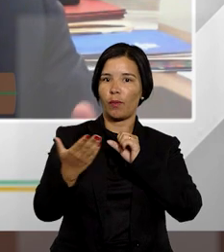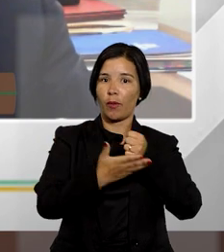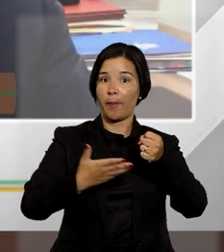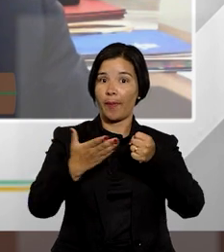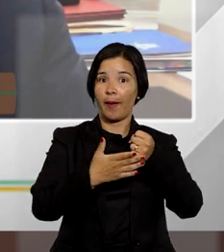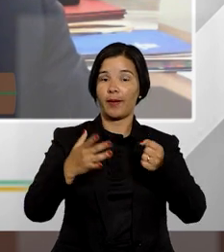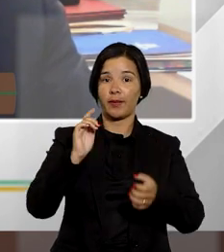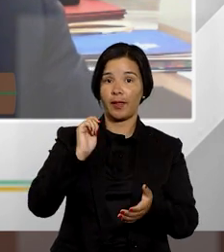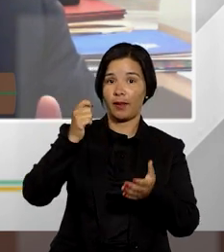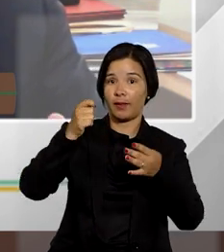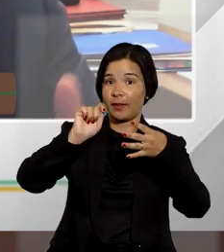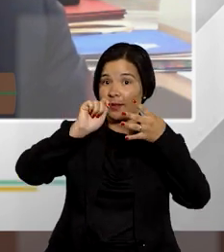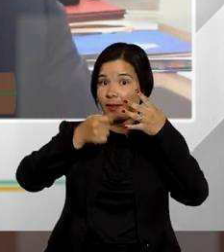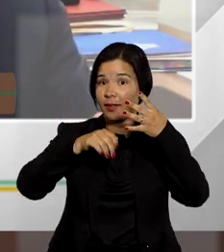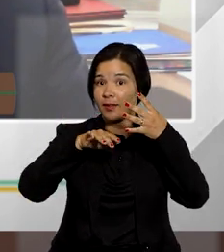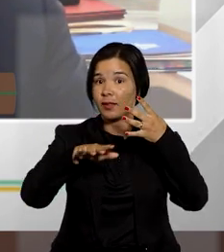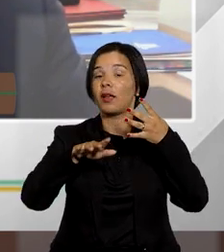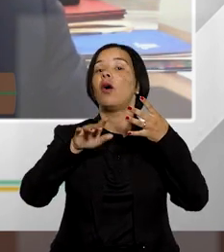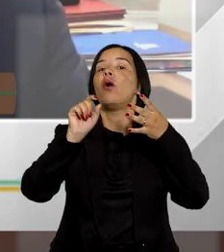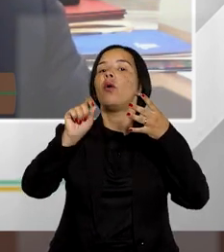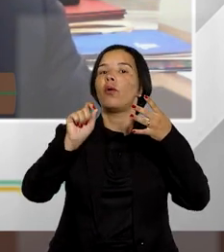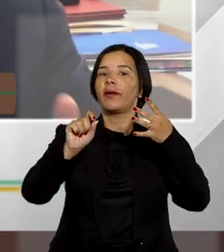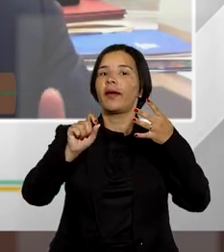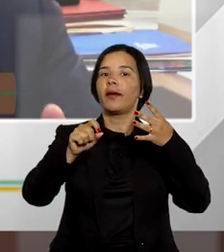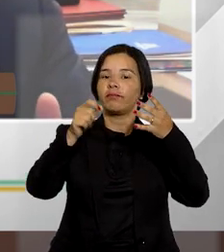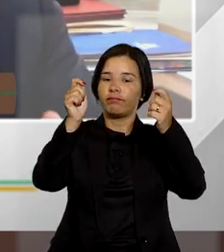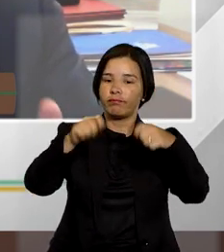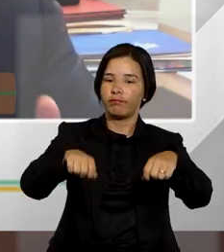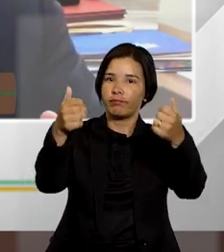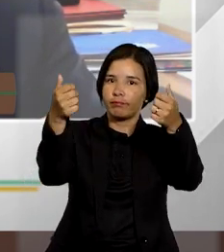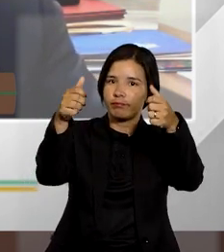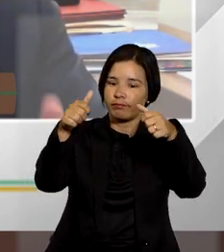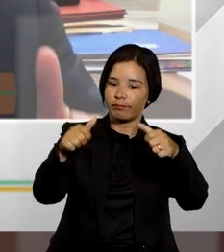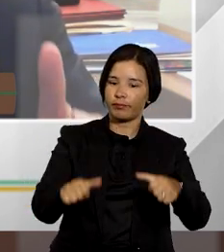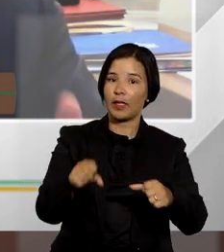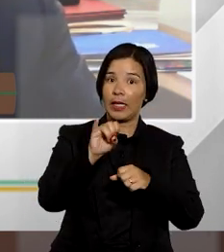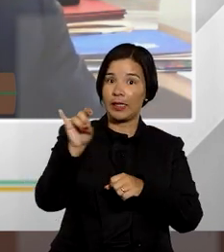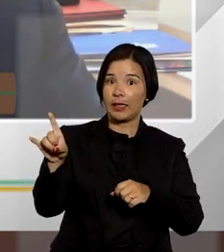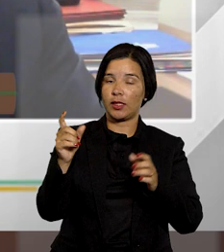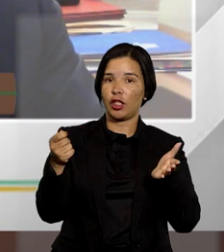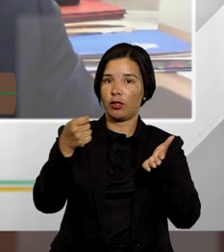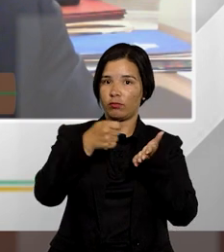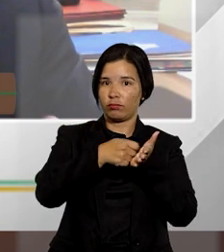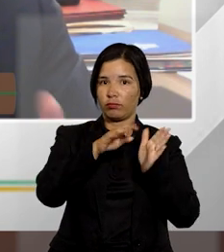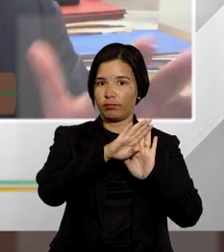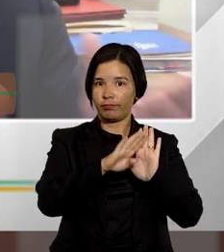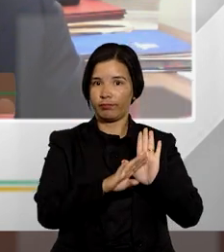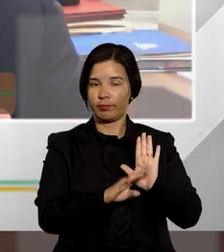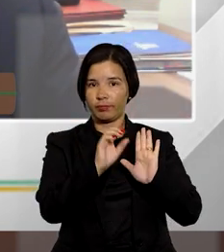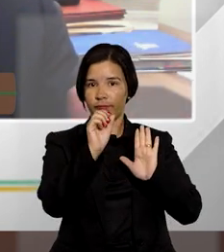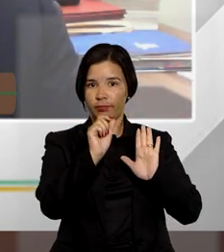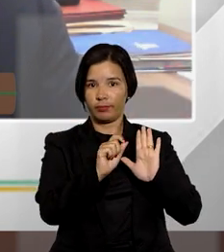fundamento da decisão isso é ver o caso concreto e avaliar se estava na hipótese no caso concreto lá se o